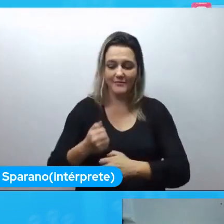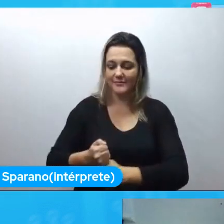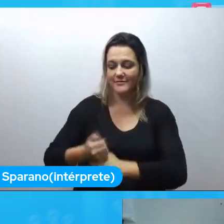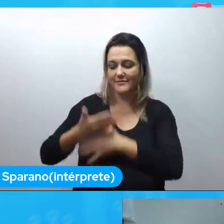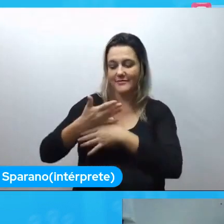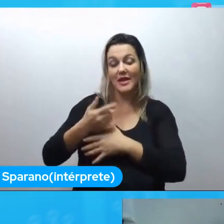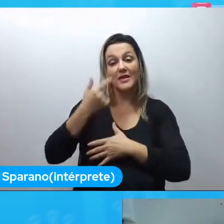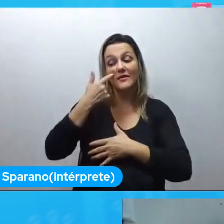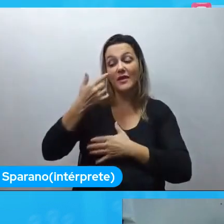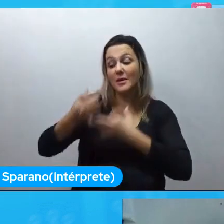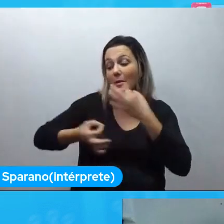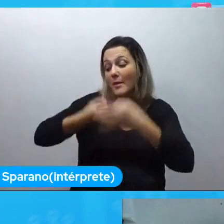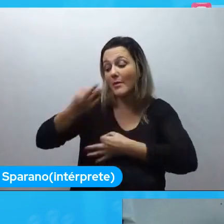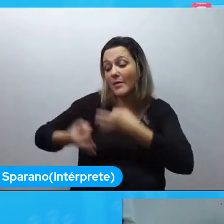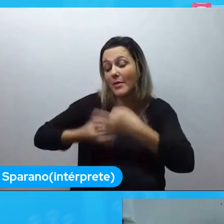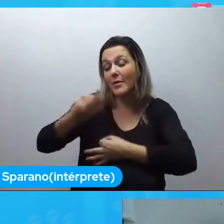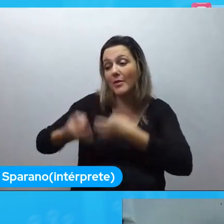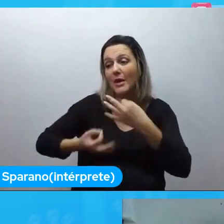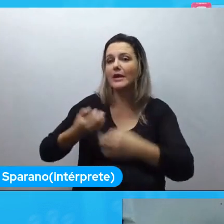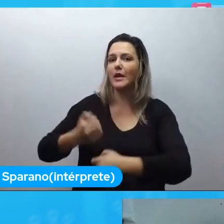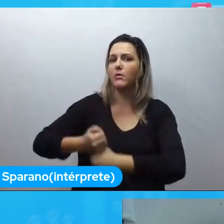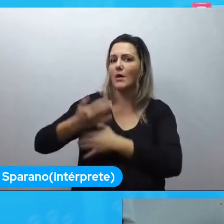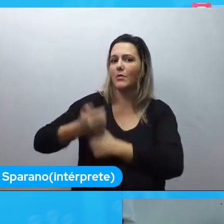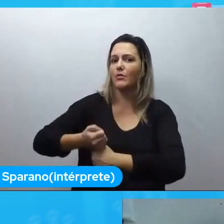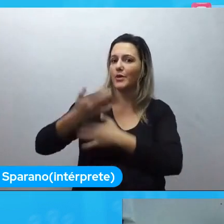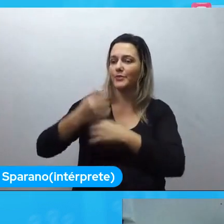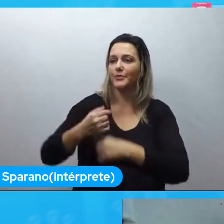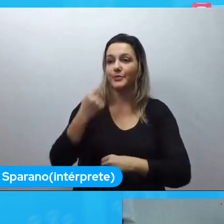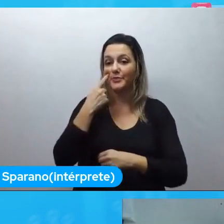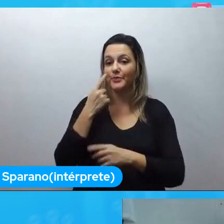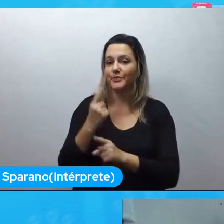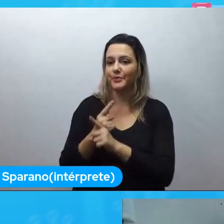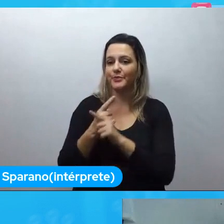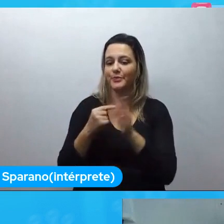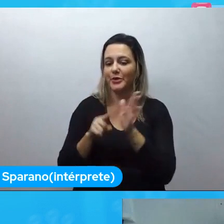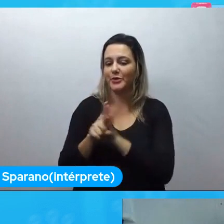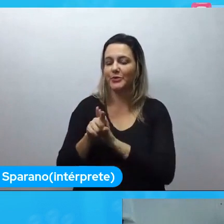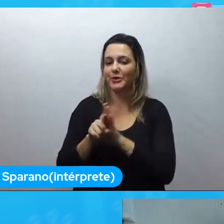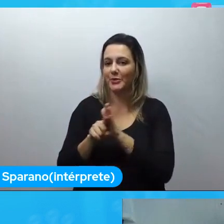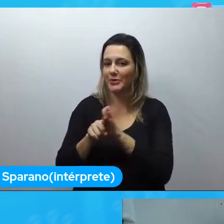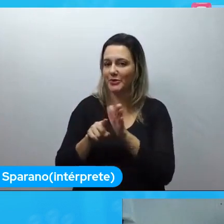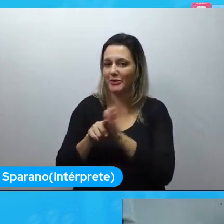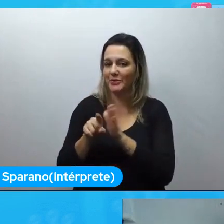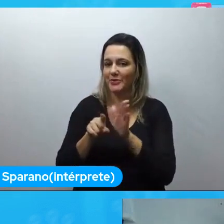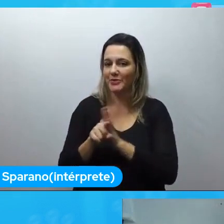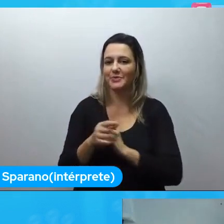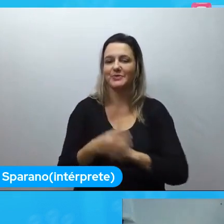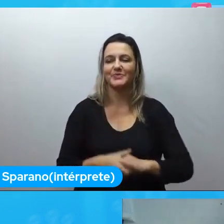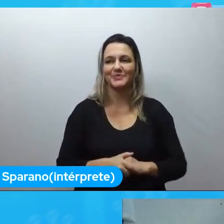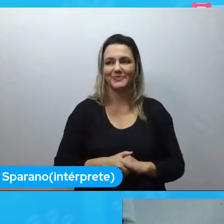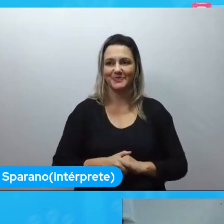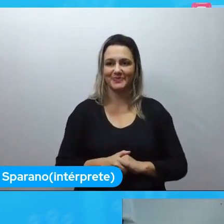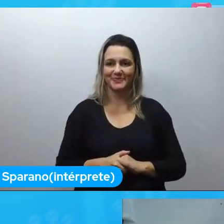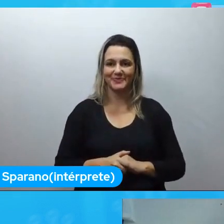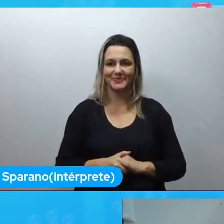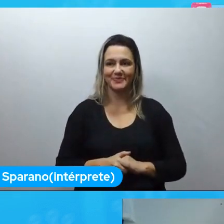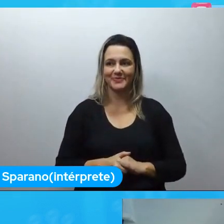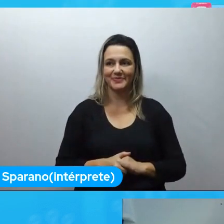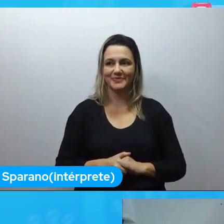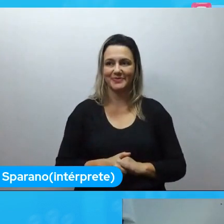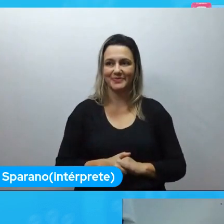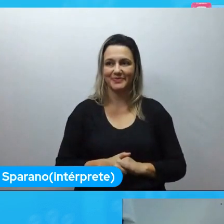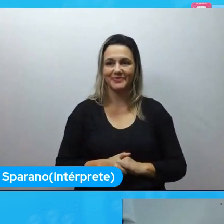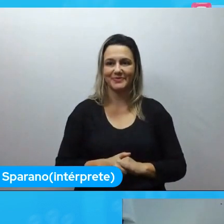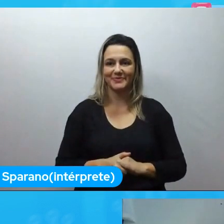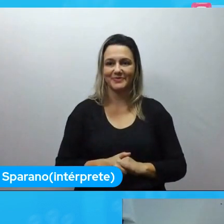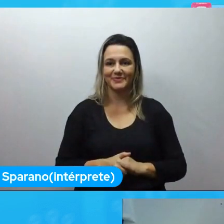comentários das pessoas tem muita mensagem deixa eu achar as perguntas as perguntas estão mais aqui embaixo e aí eu